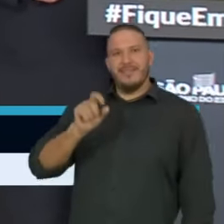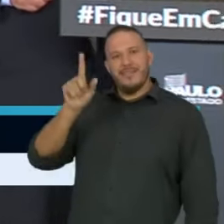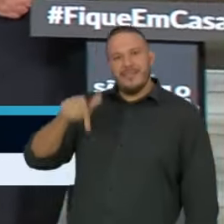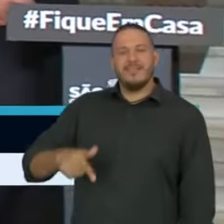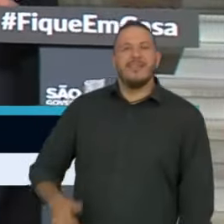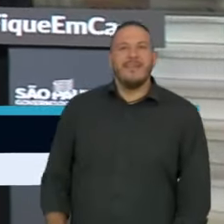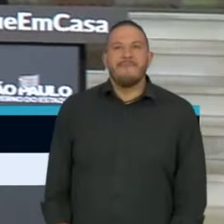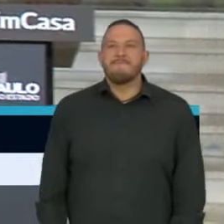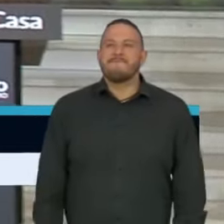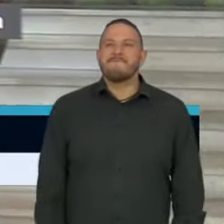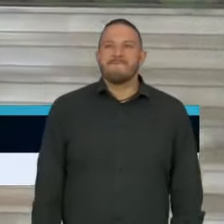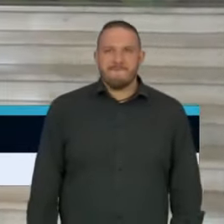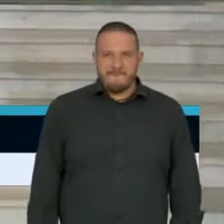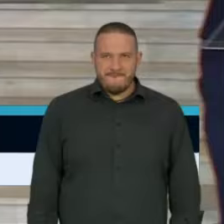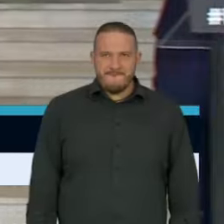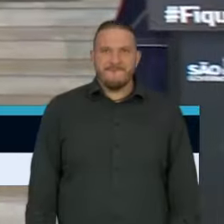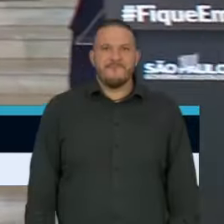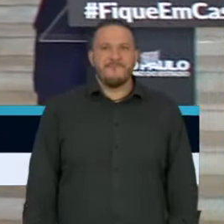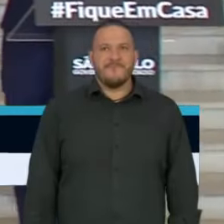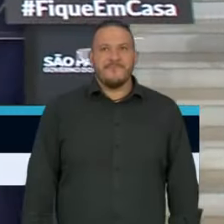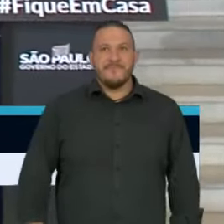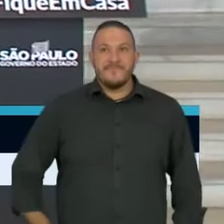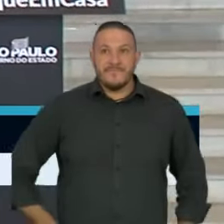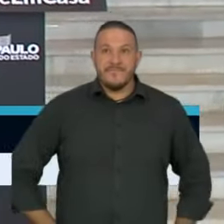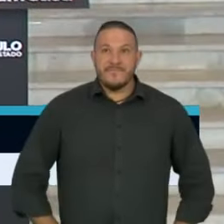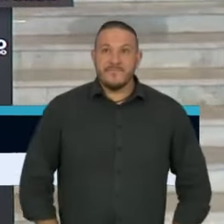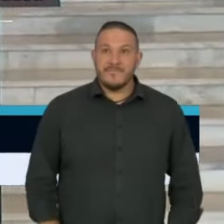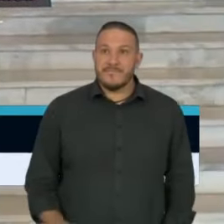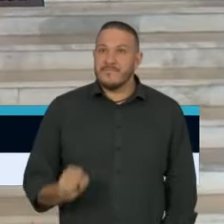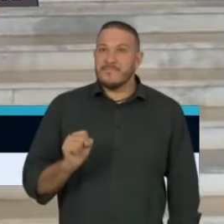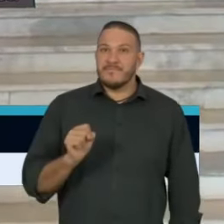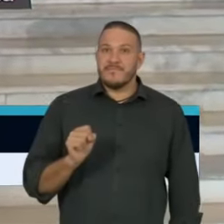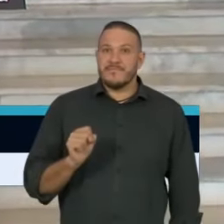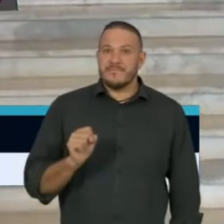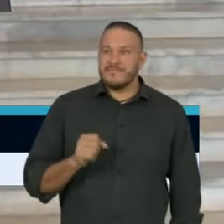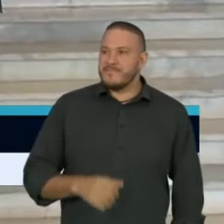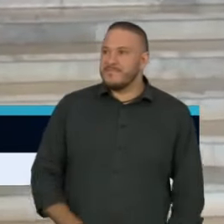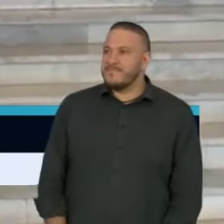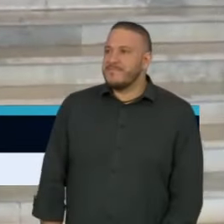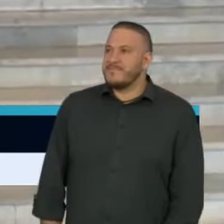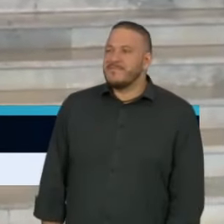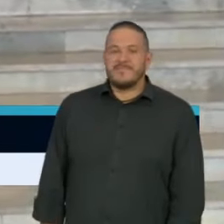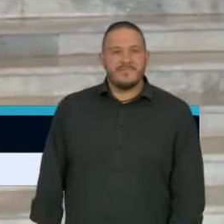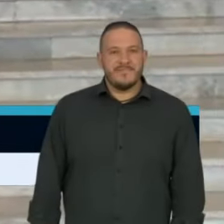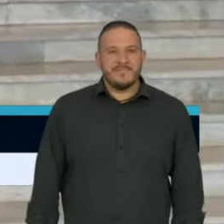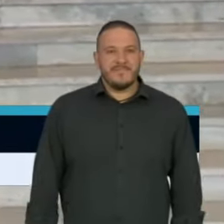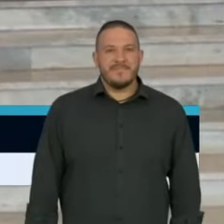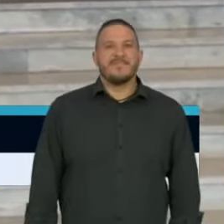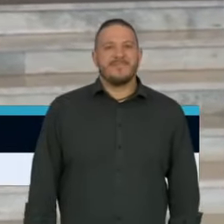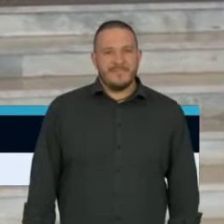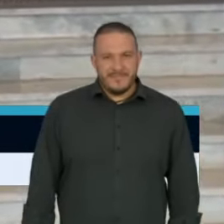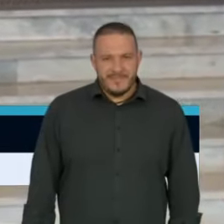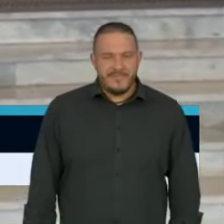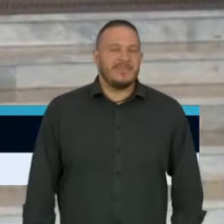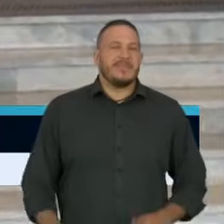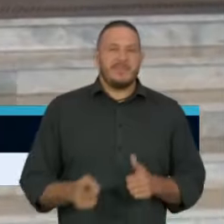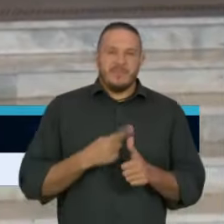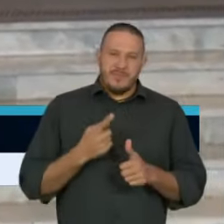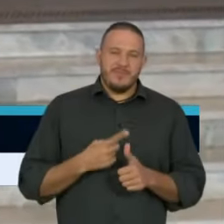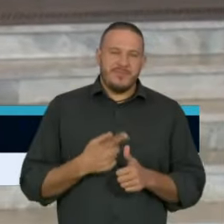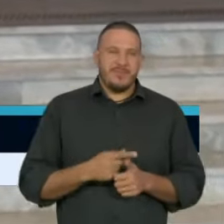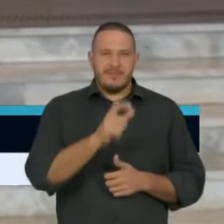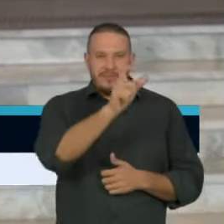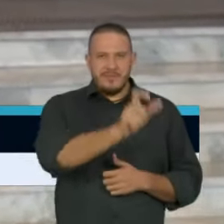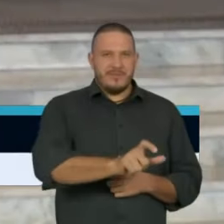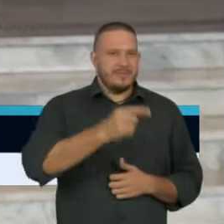não. Davi Wipp. Posso falar, governador? Claro. Preciso de três minutos. Por favor. Primeiro, governador, eu vou usar